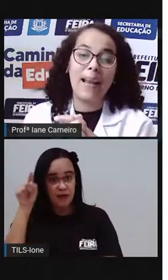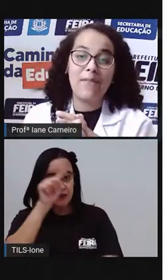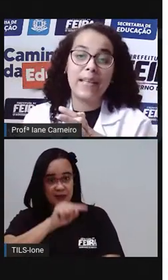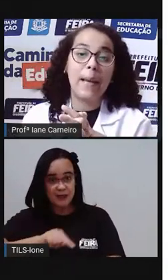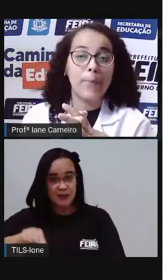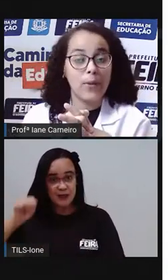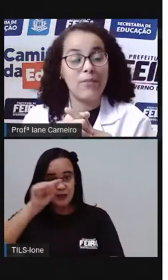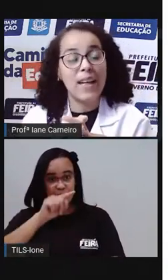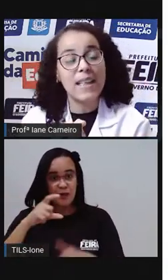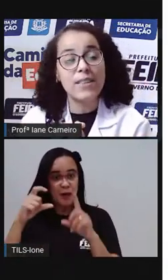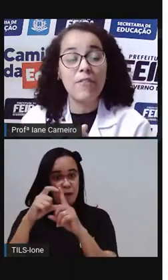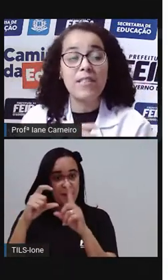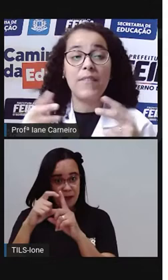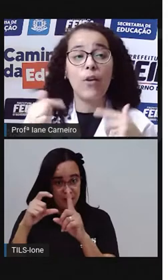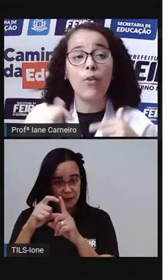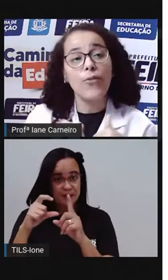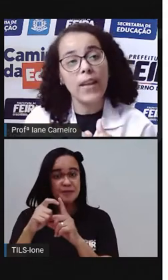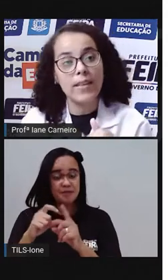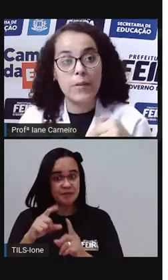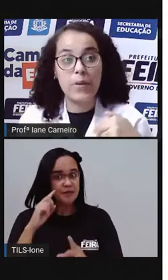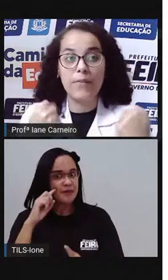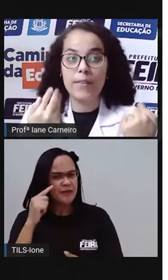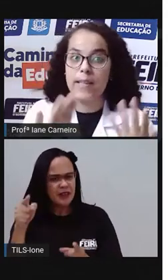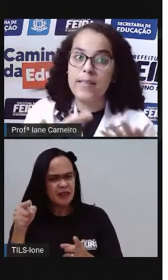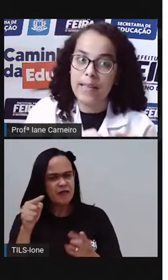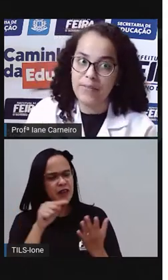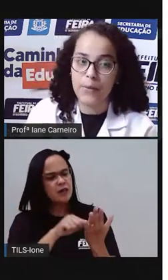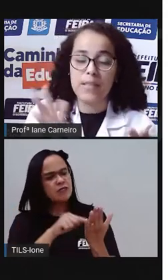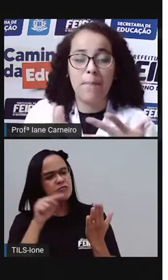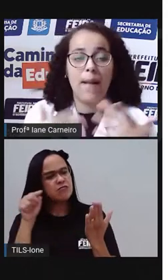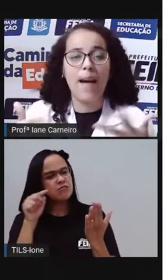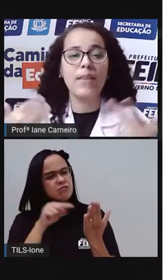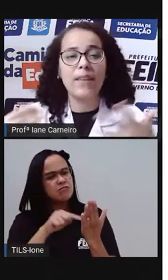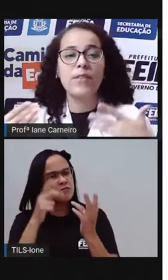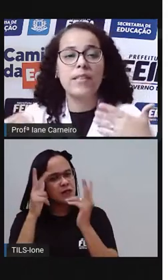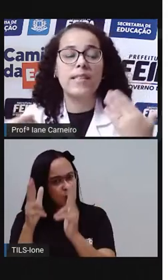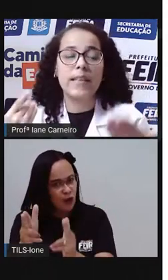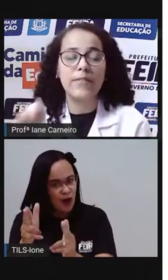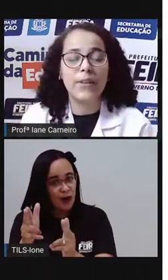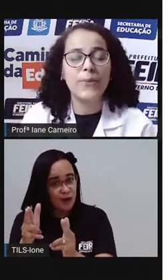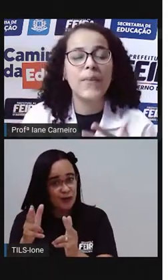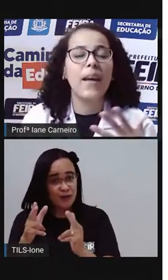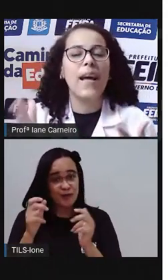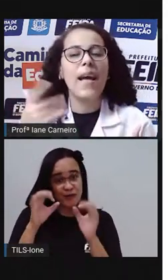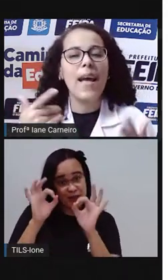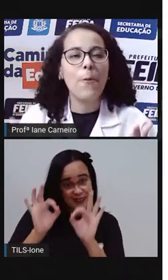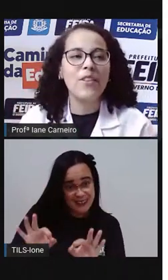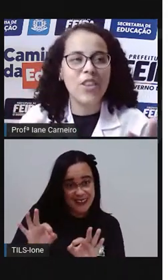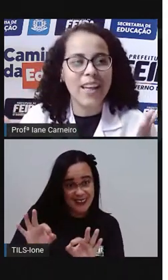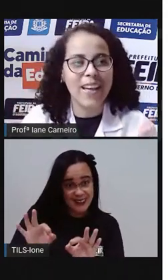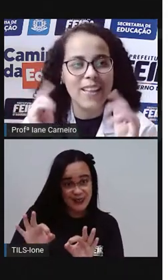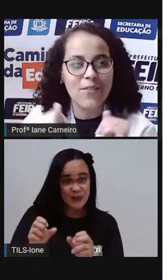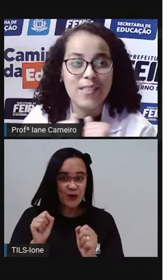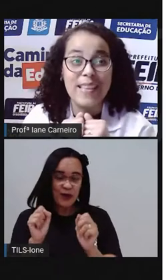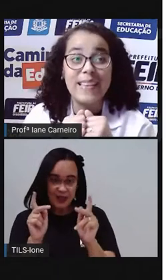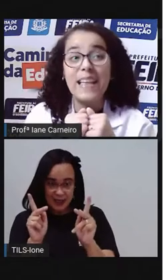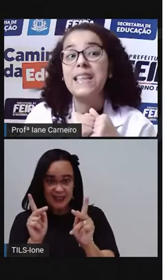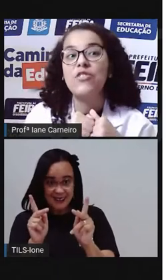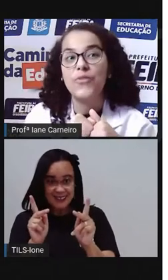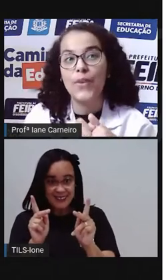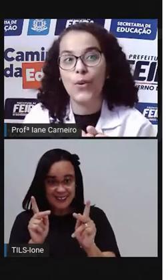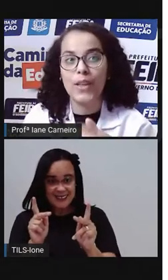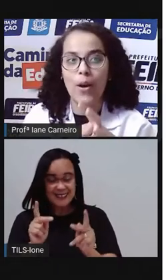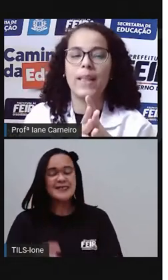palavra que a prova está falando e aí você vai conferir se o que você escreveu, se a palavra que você escreveu é realmente aquela que você